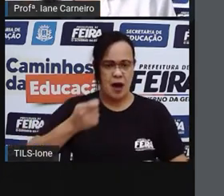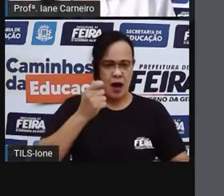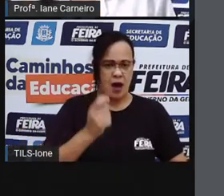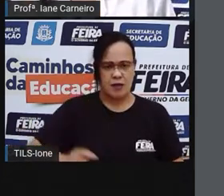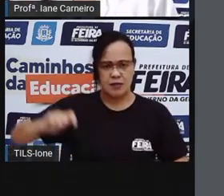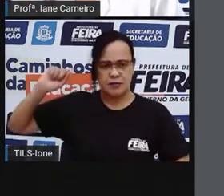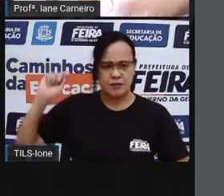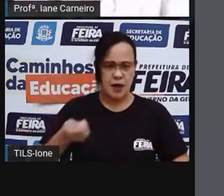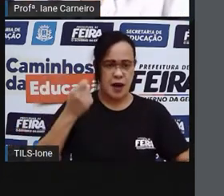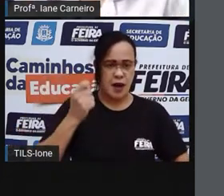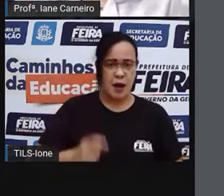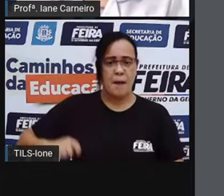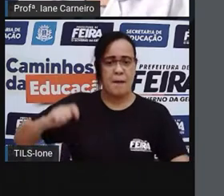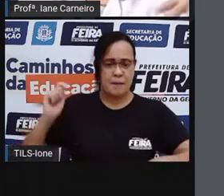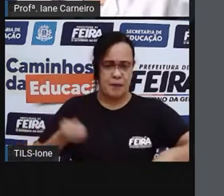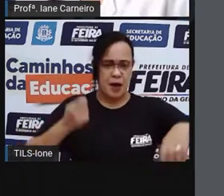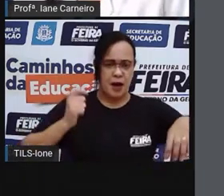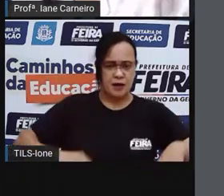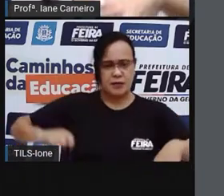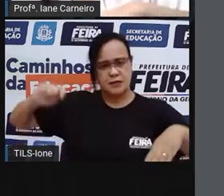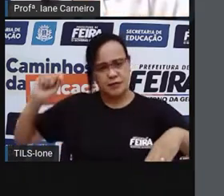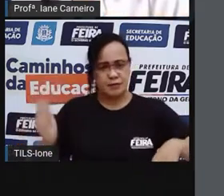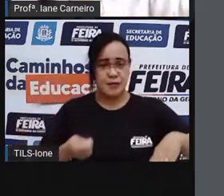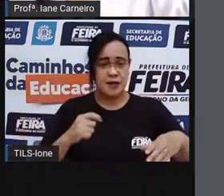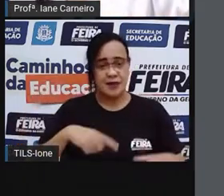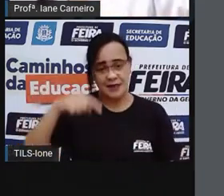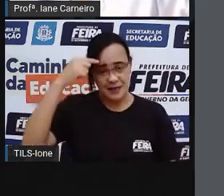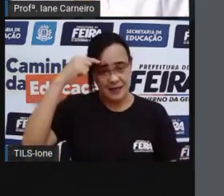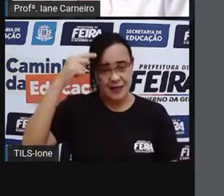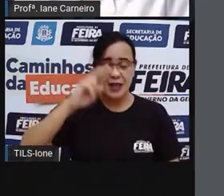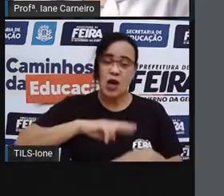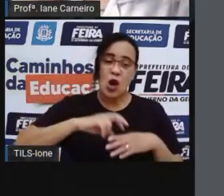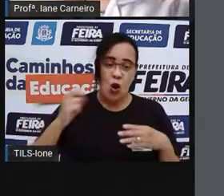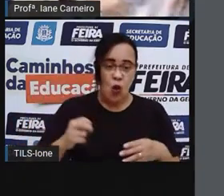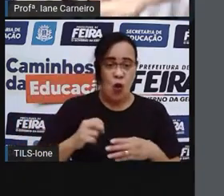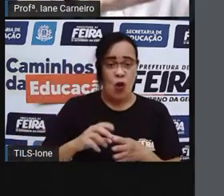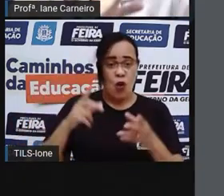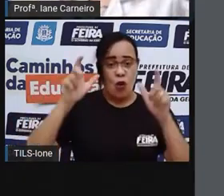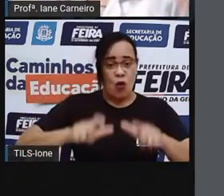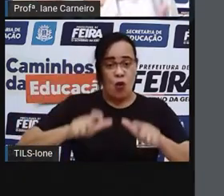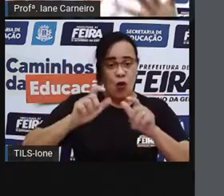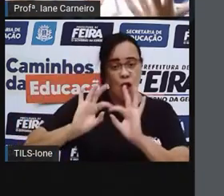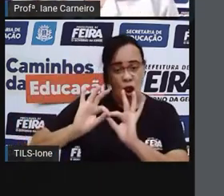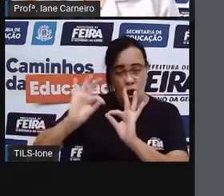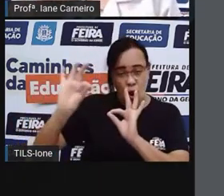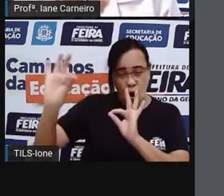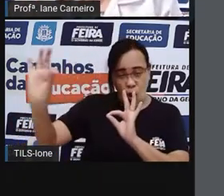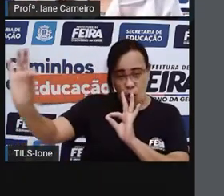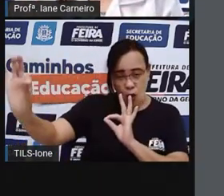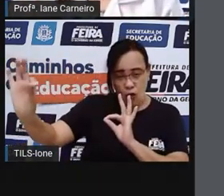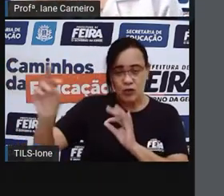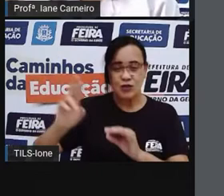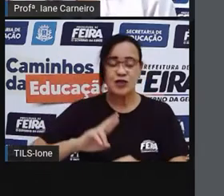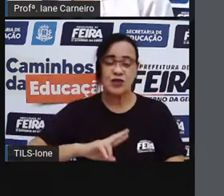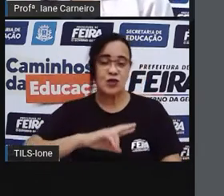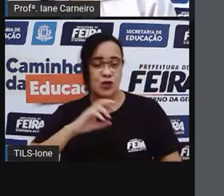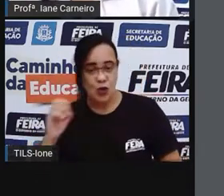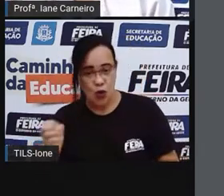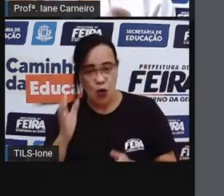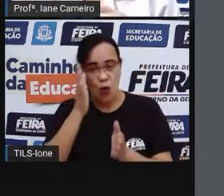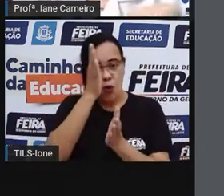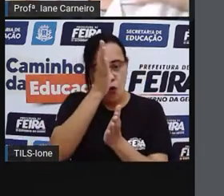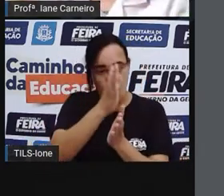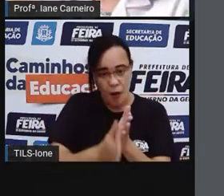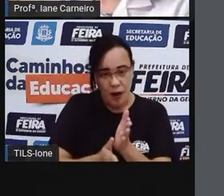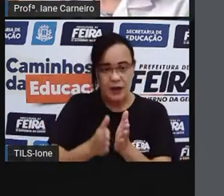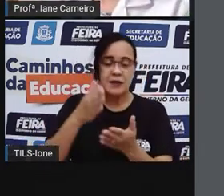de lá, né? O local que a gente fala, lá por aquelas bandas, né? Aqueles lugares. Tem também a banda da laranja,